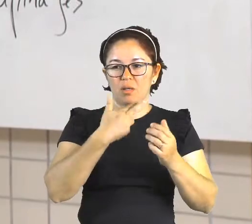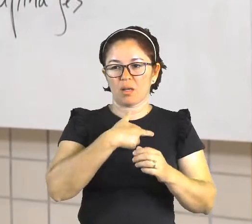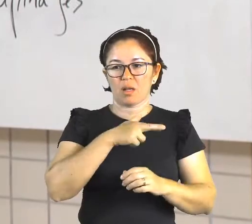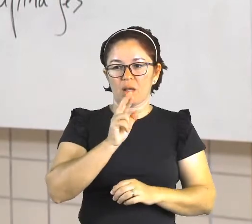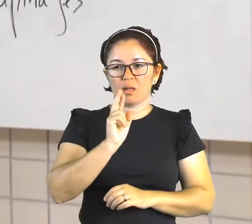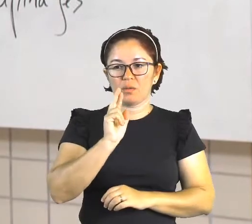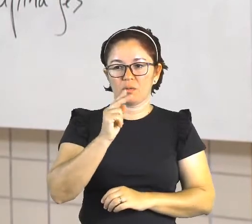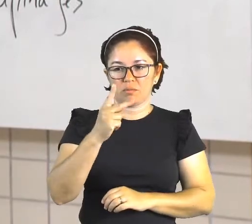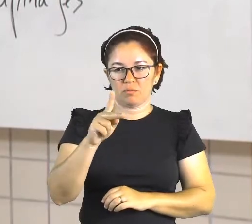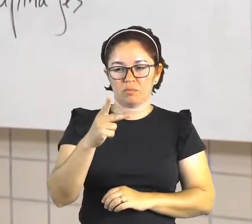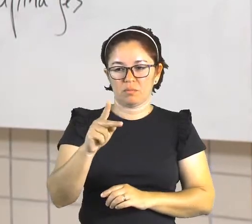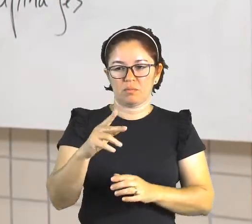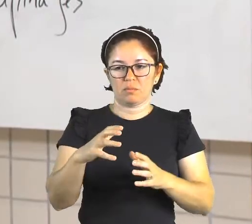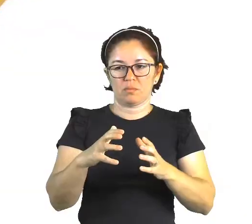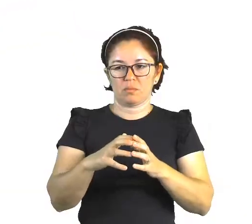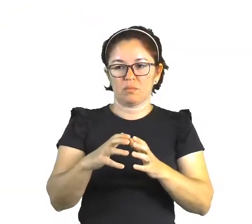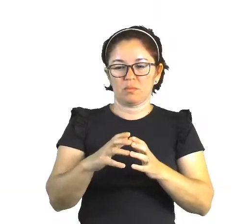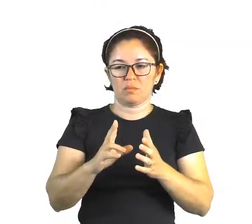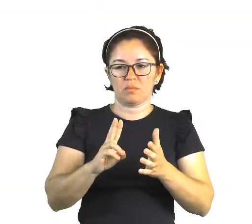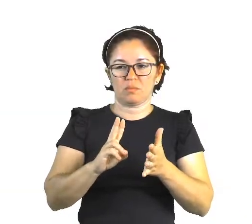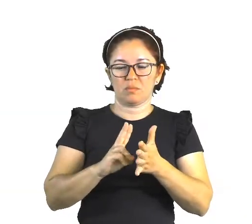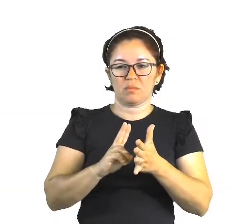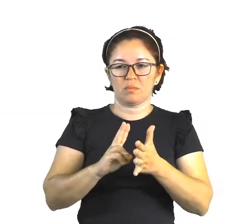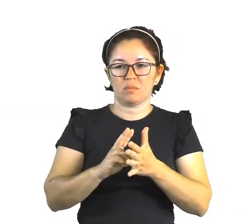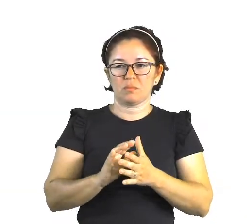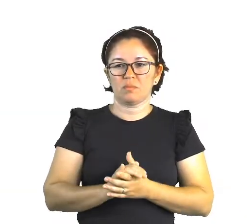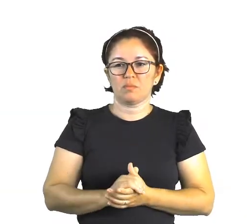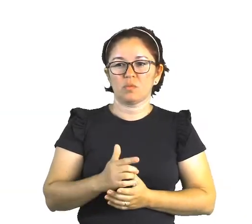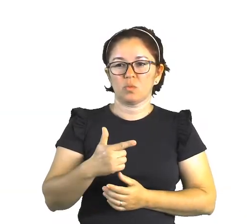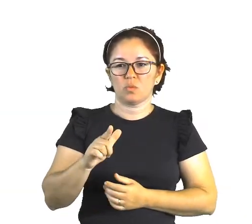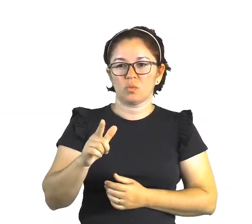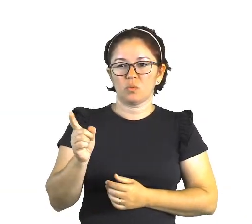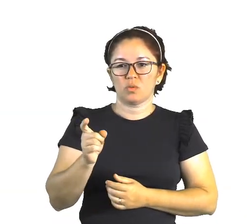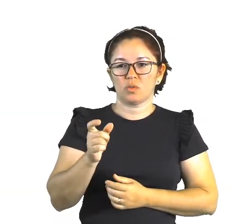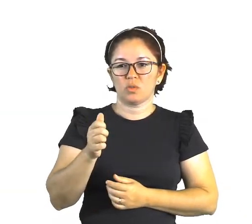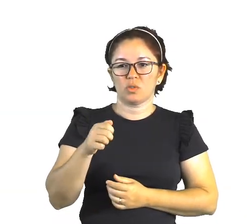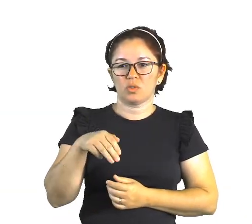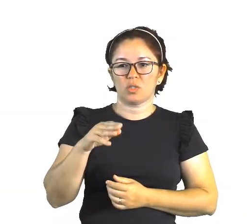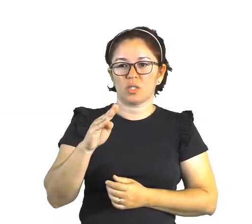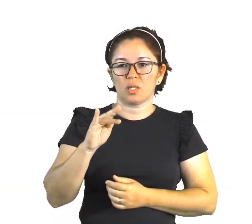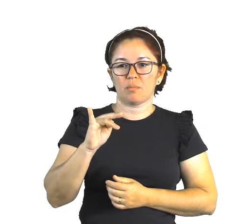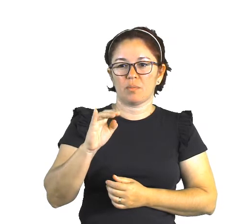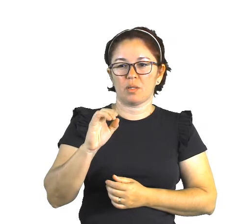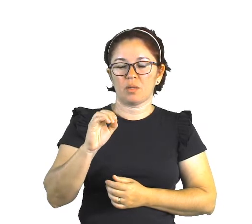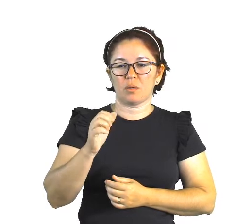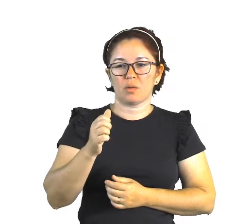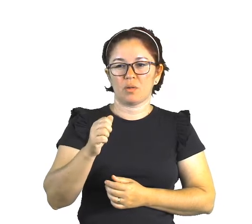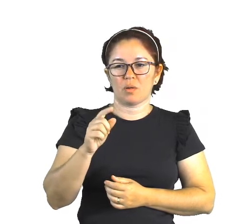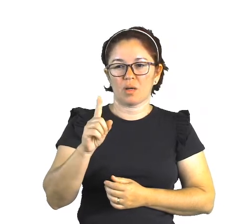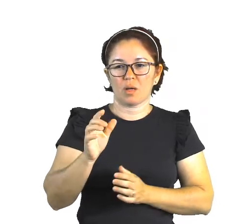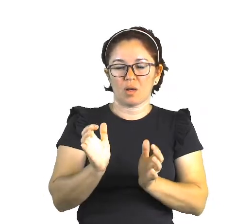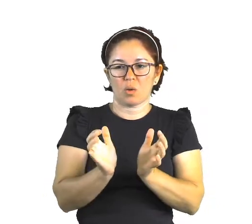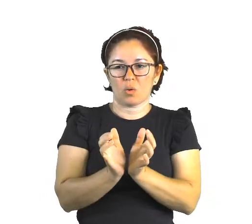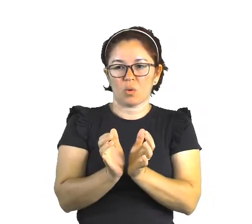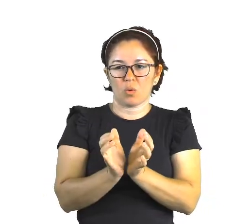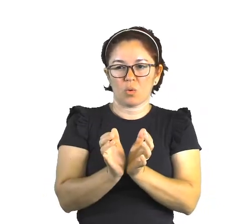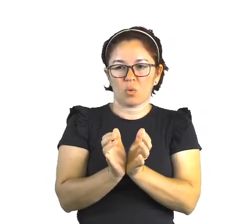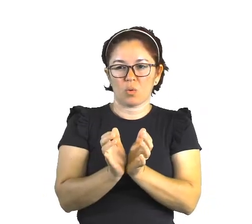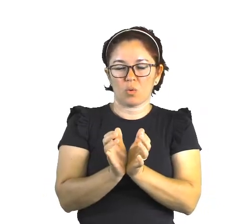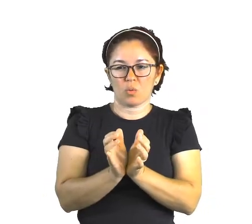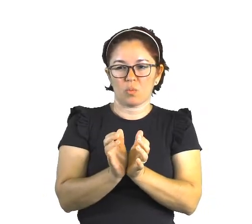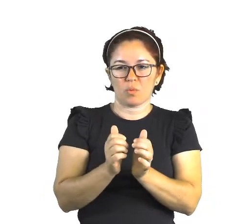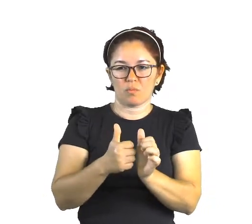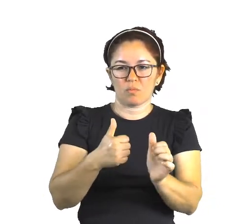índios javaés. Os Xambioá Carajá estão localizados na reserva Xambioá, no município de Santa Fé do